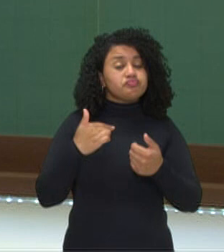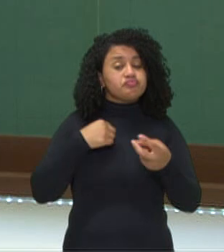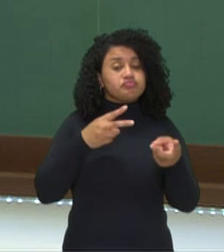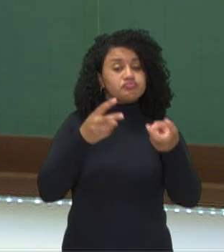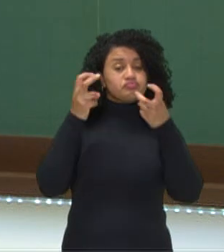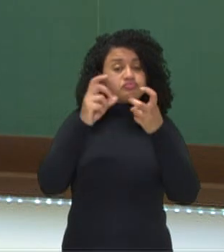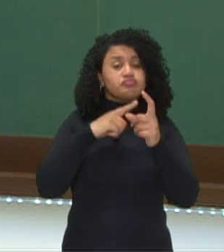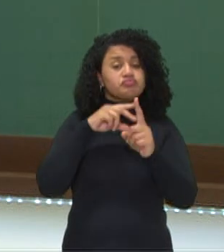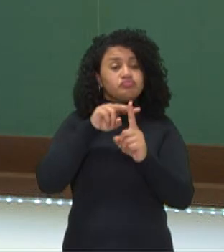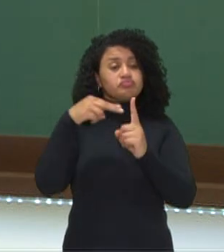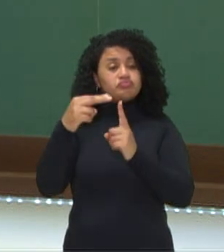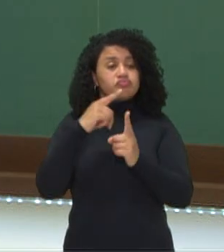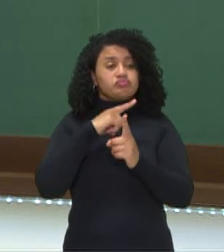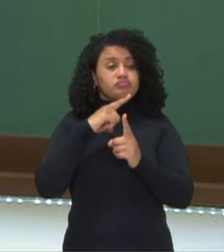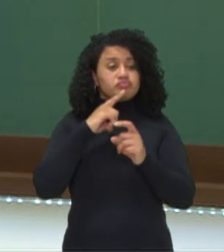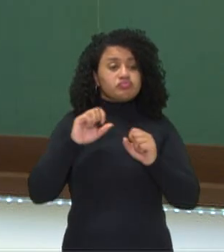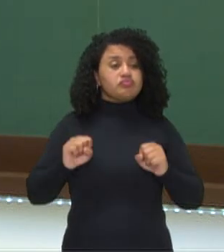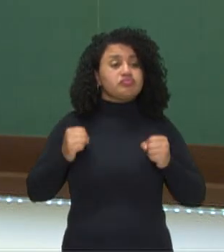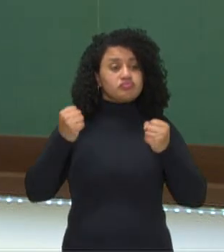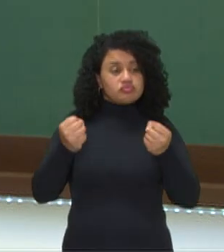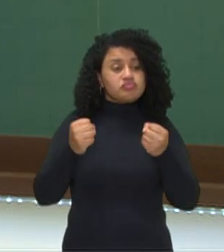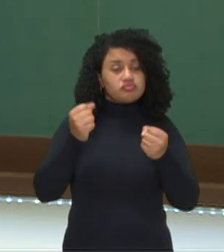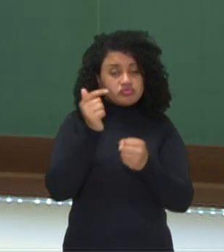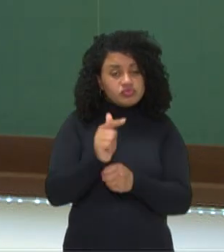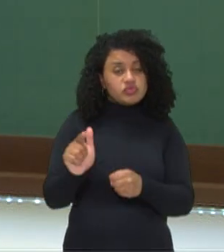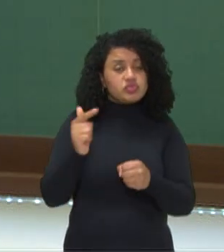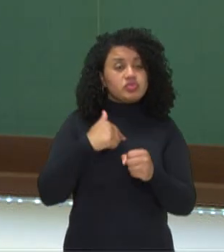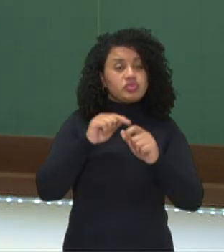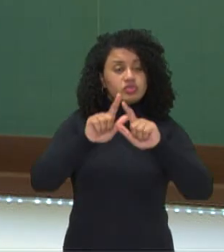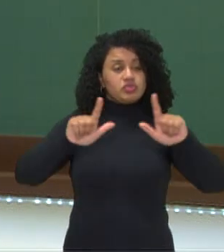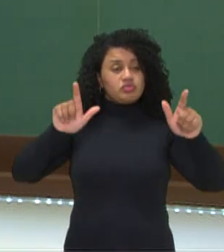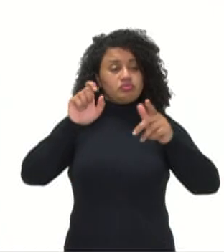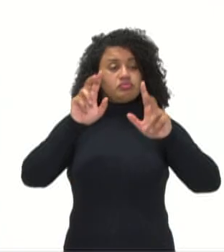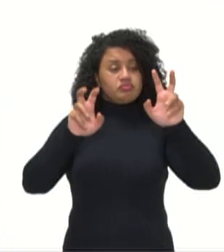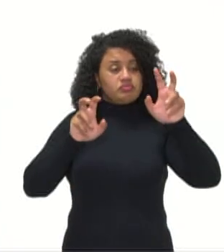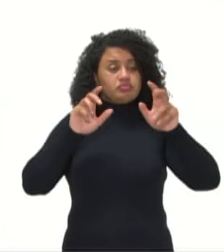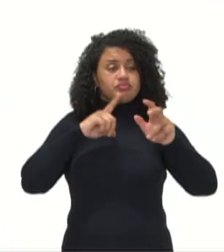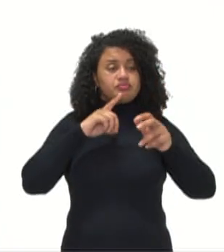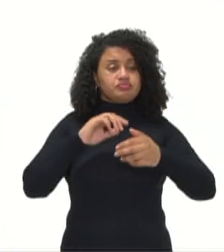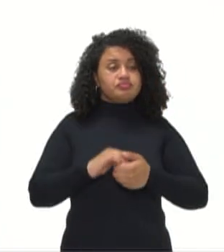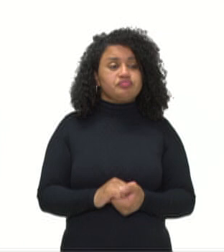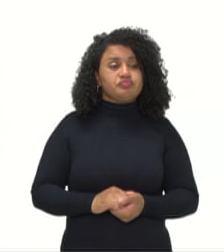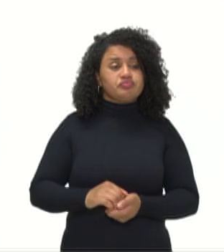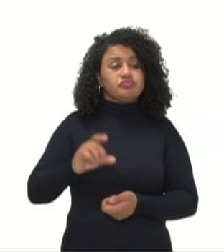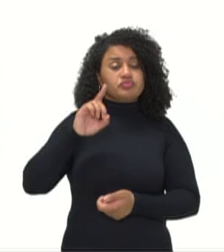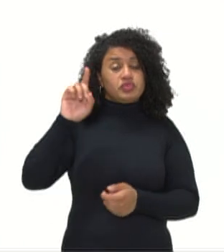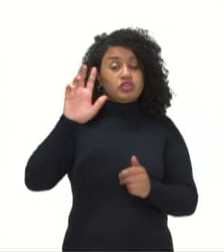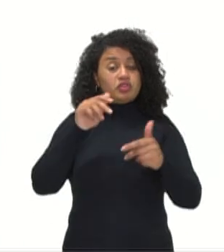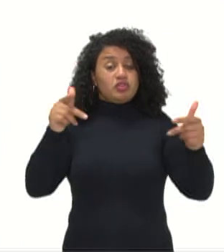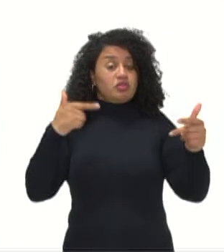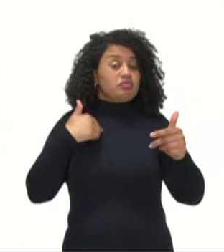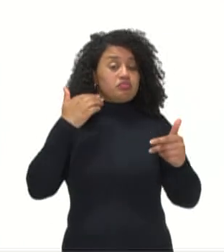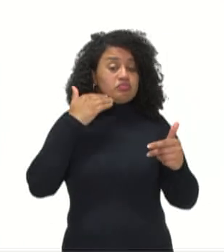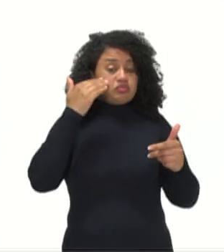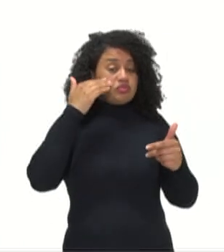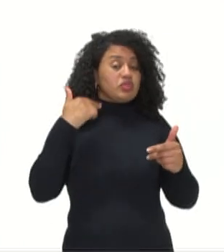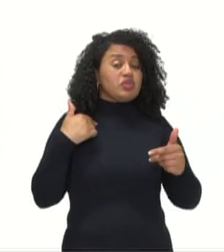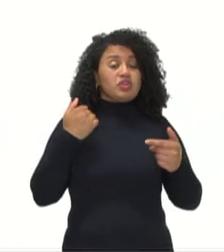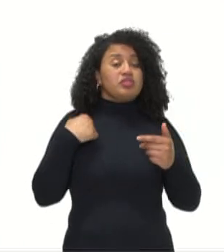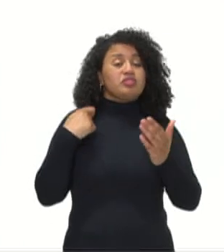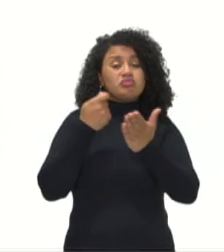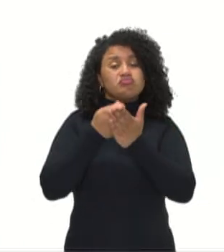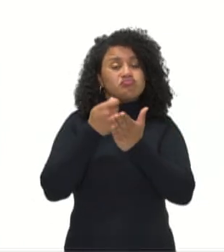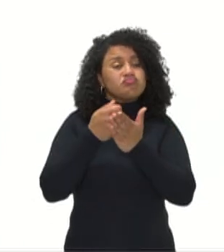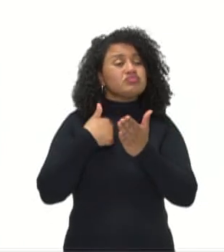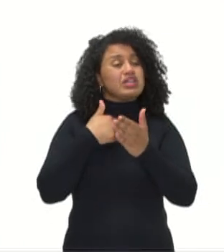de Espinoza defendida mais uma vez aqui nessa citação. Deus é um mecanismo imanente da natureza